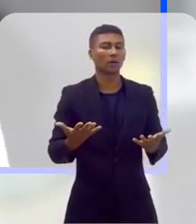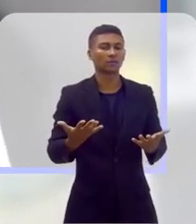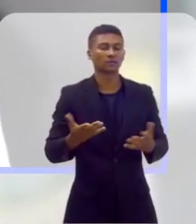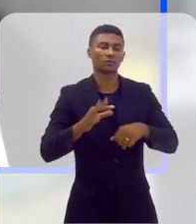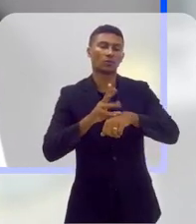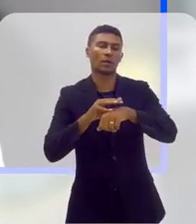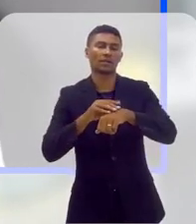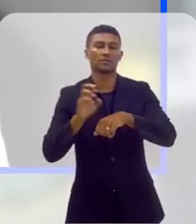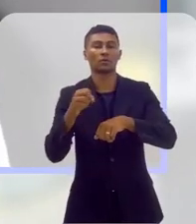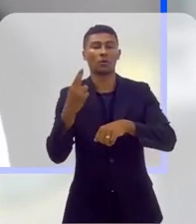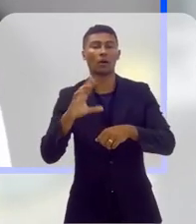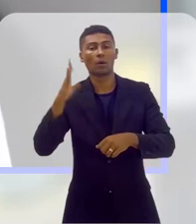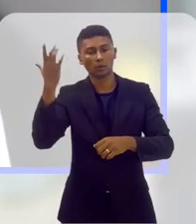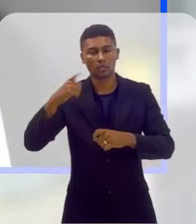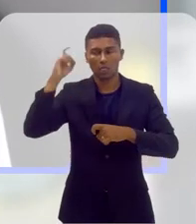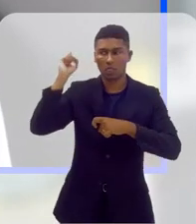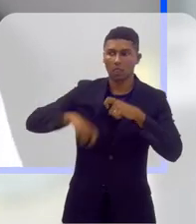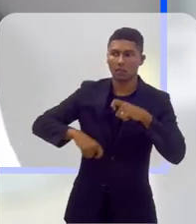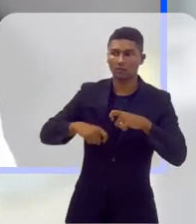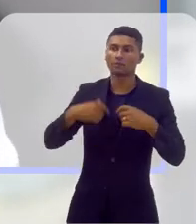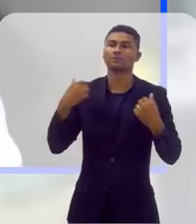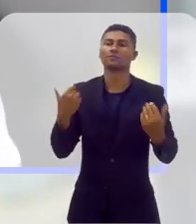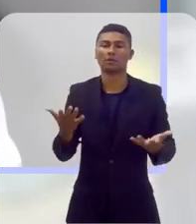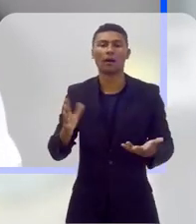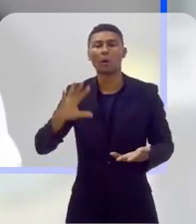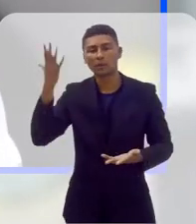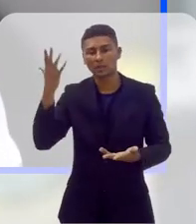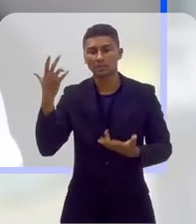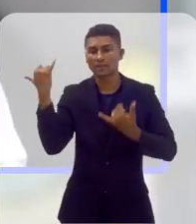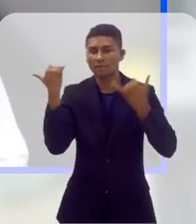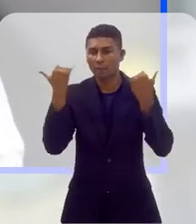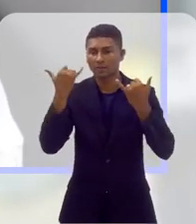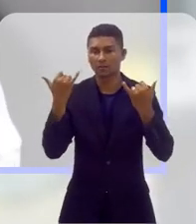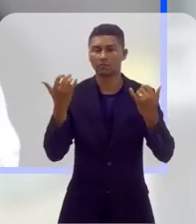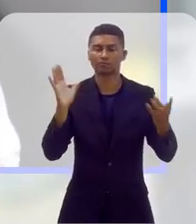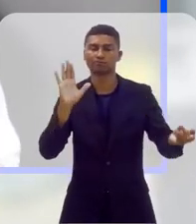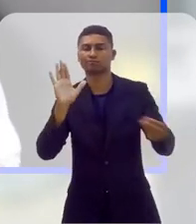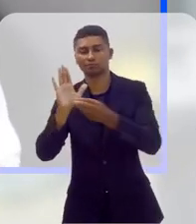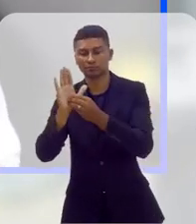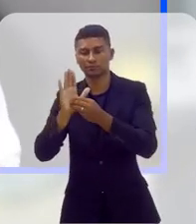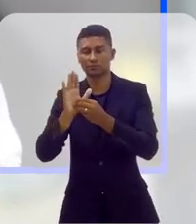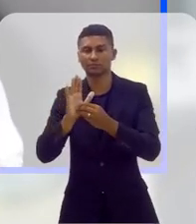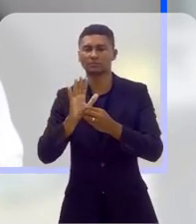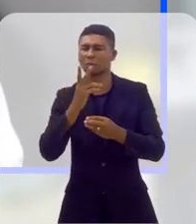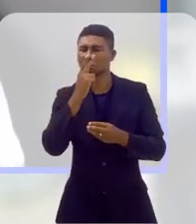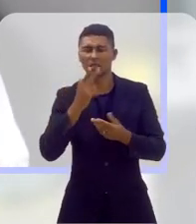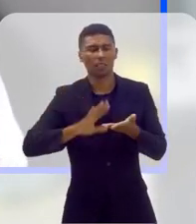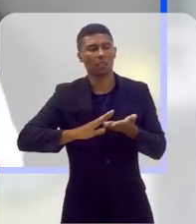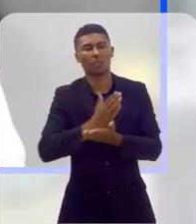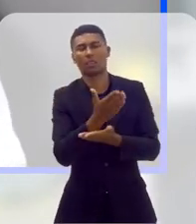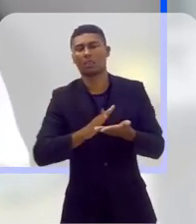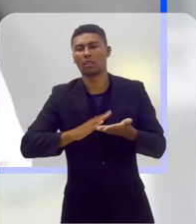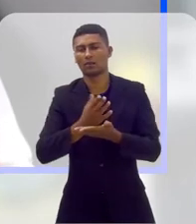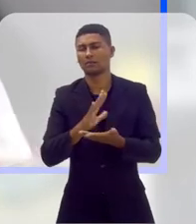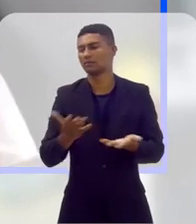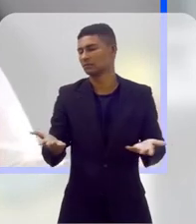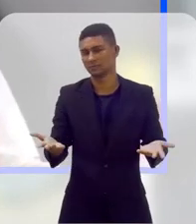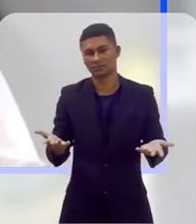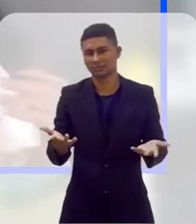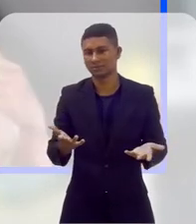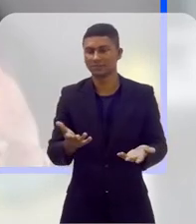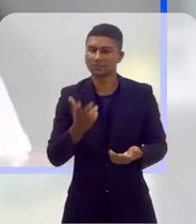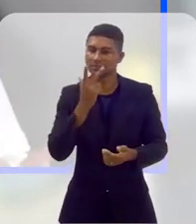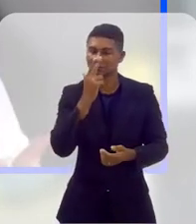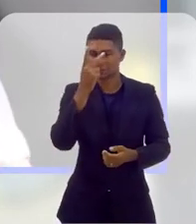doente ou foi violentado, como o Felipe colocou. E aí, de repente, a gente vira um dado, mas é o dado do incômodo. Não é assim, uma pessoa que está lá e